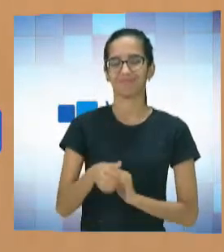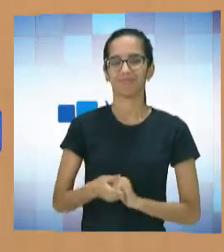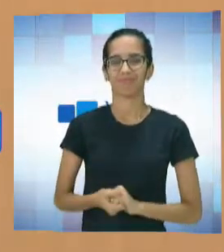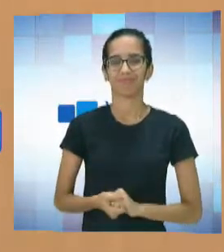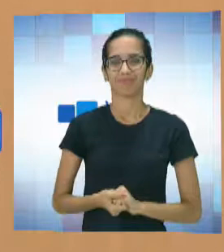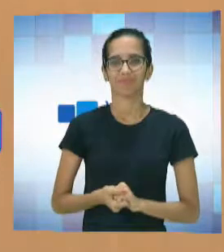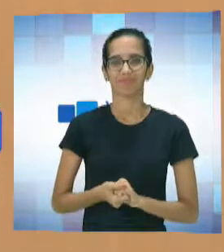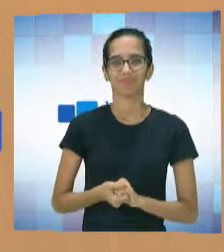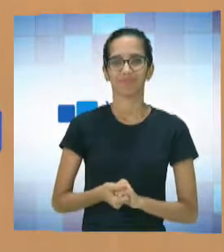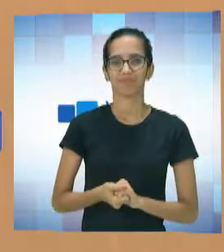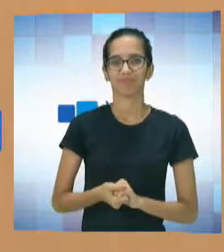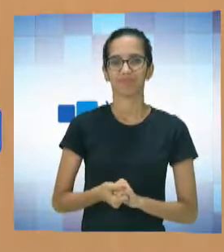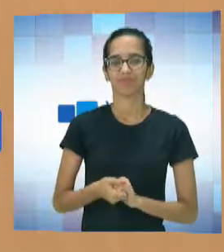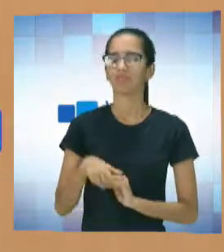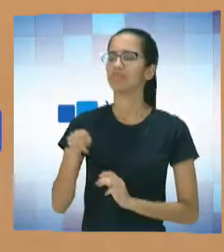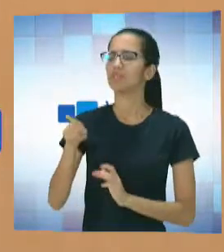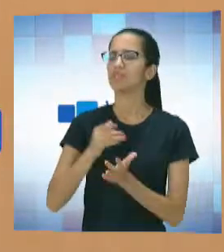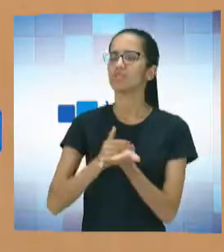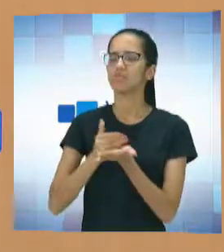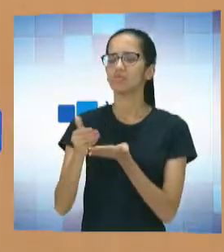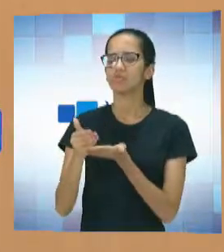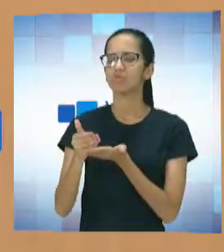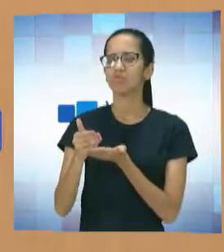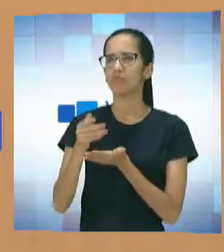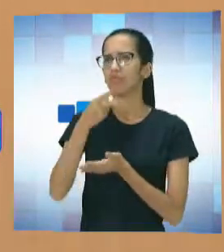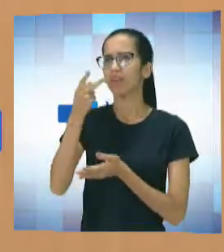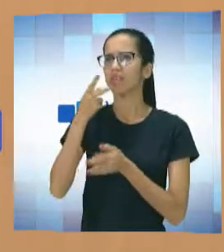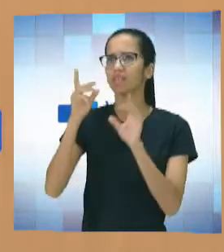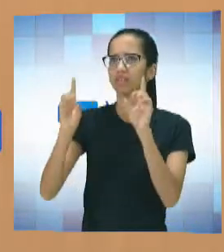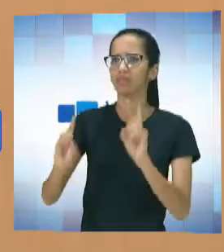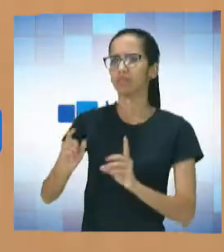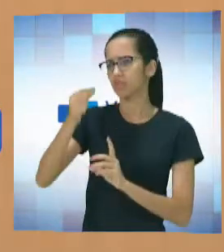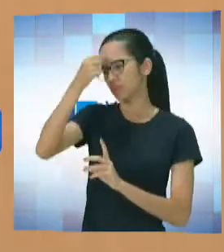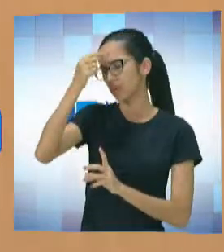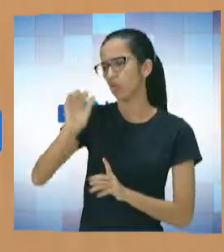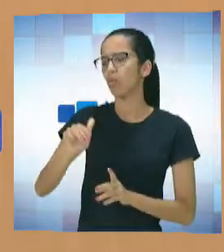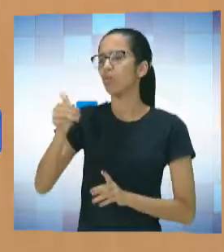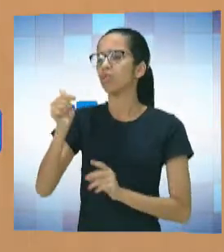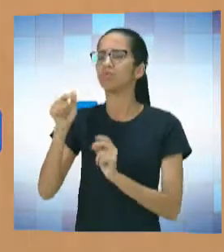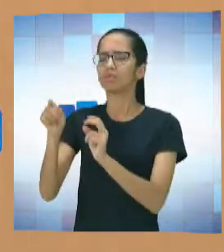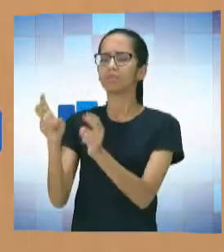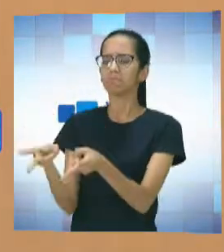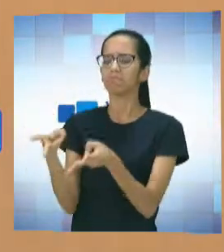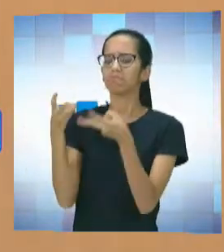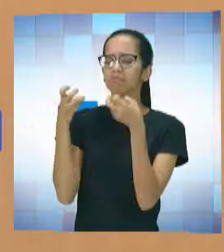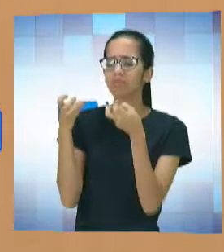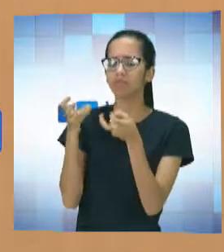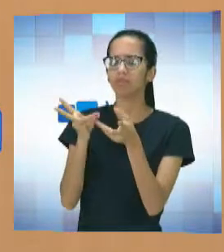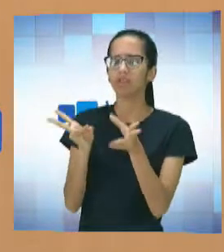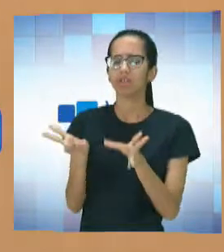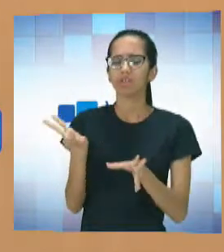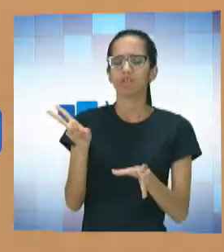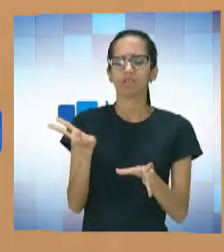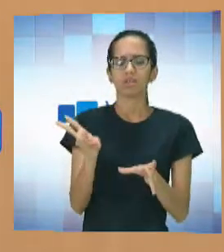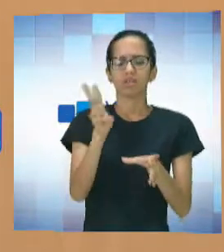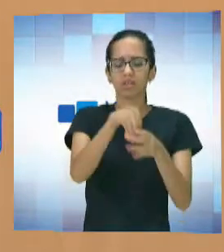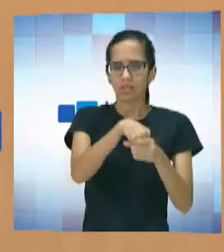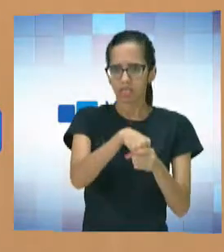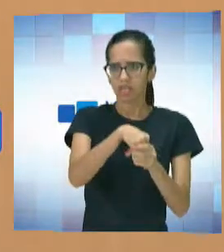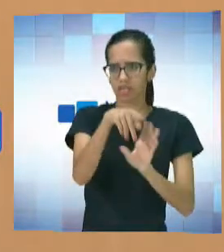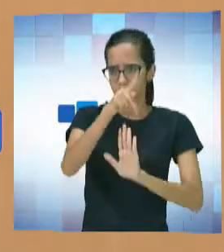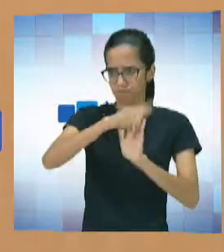aqui. O senhor começou com deficiência intelectual. Aí, quando que o senhor começou a inserir nesse